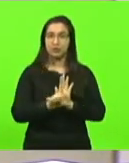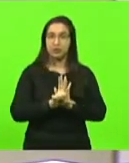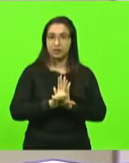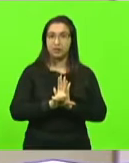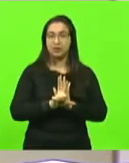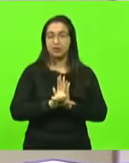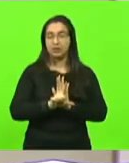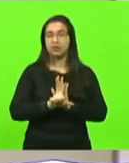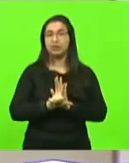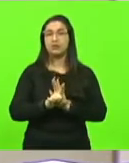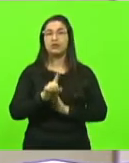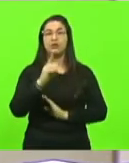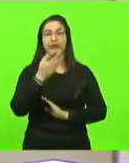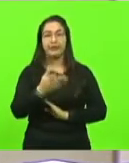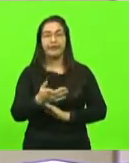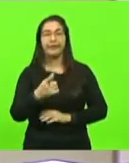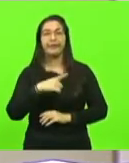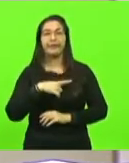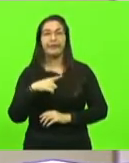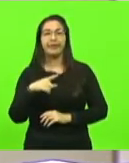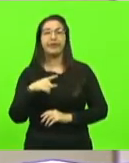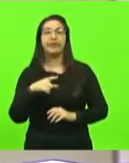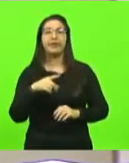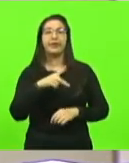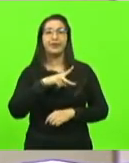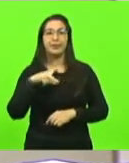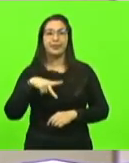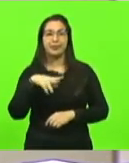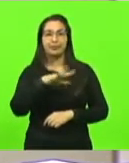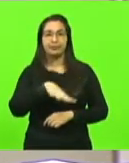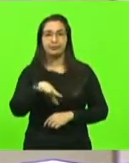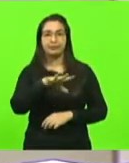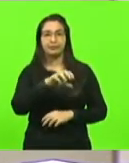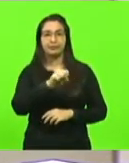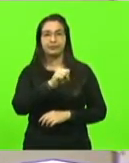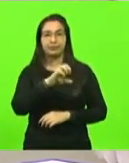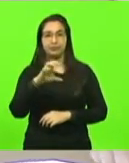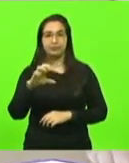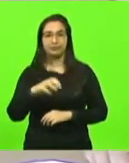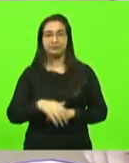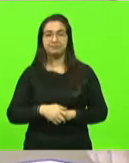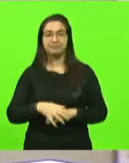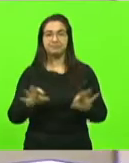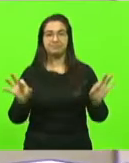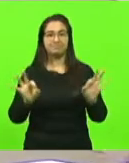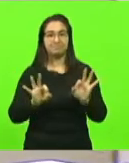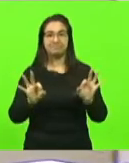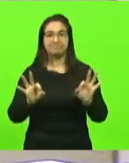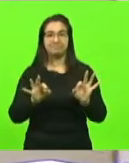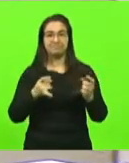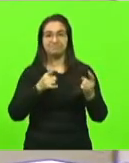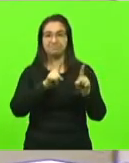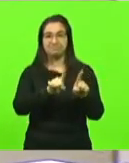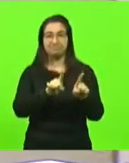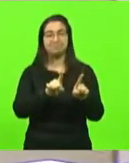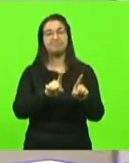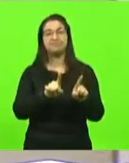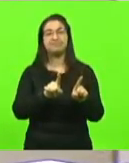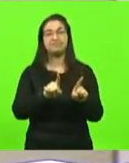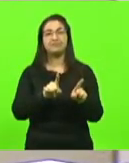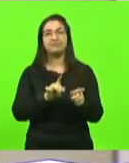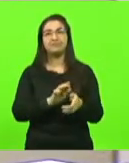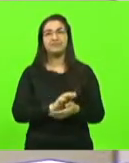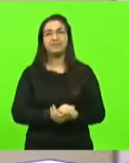denominação de bens públicos no âmbito do Estado de Santa Catarina. Não havendo nenhuma objeção dos senhores líderes,